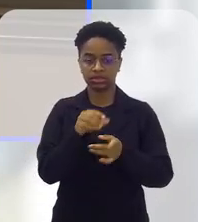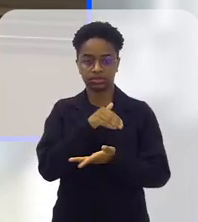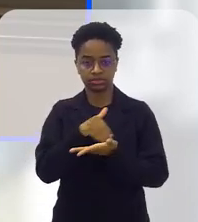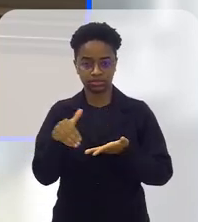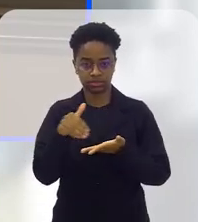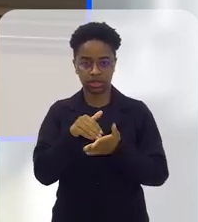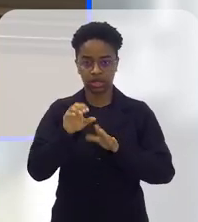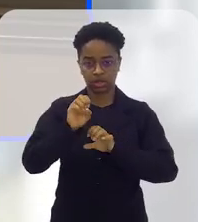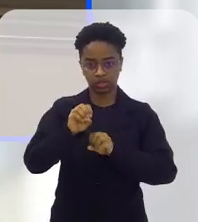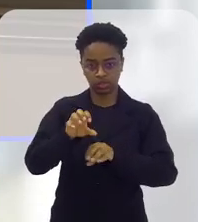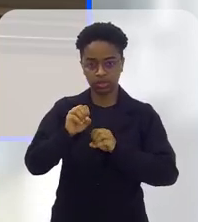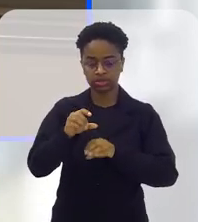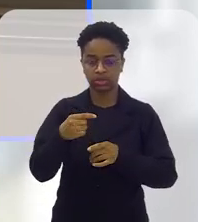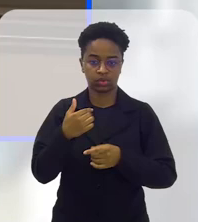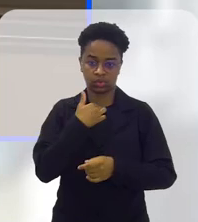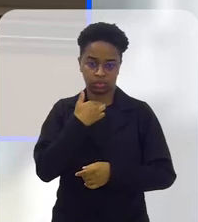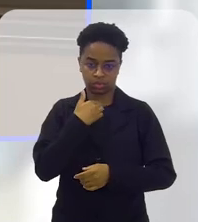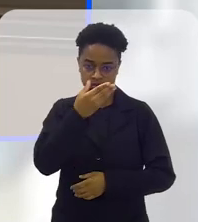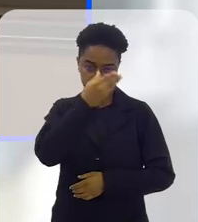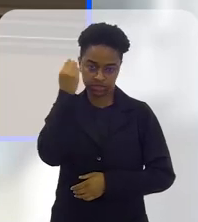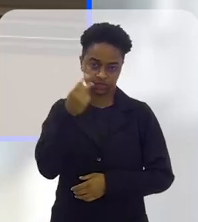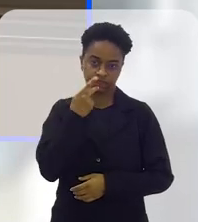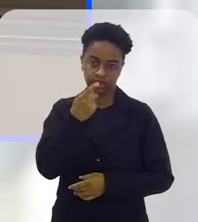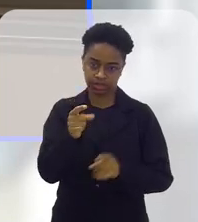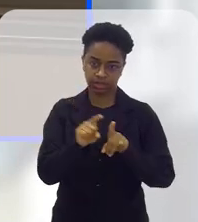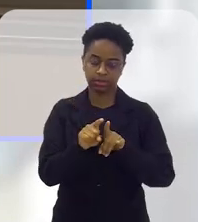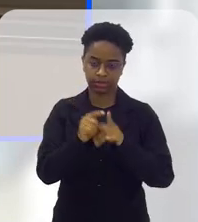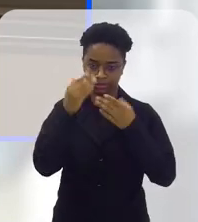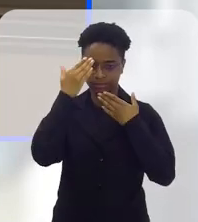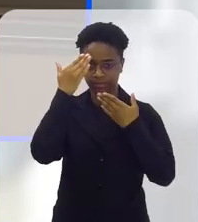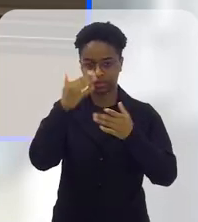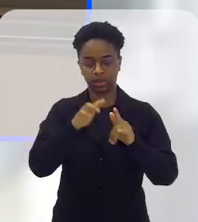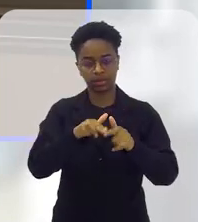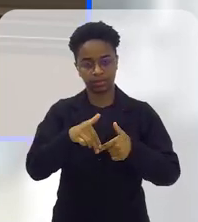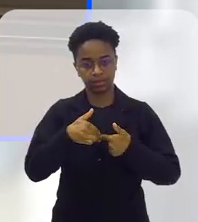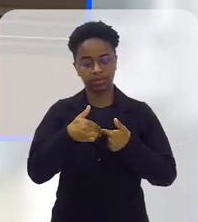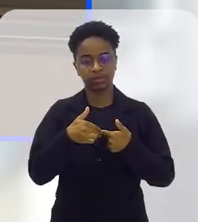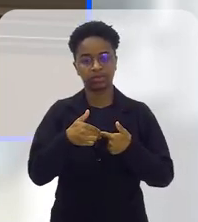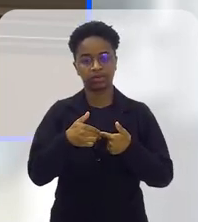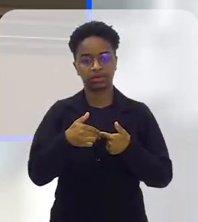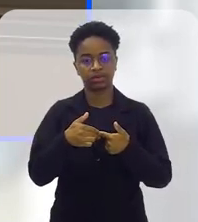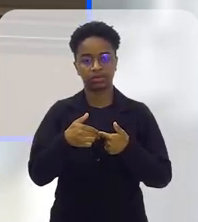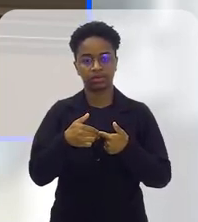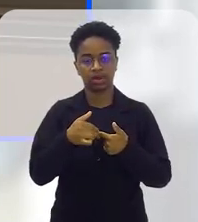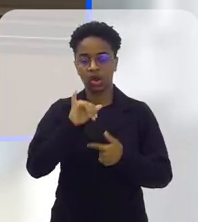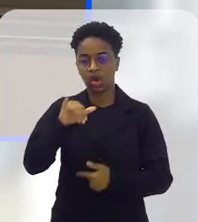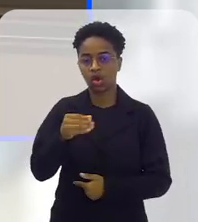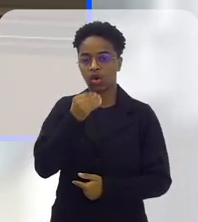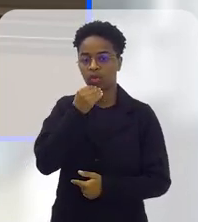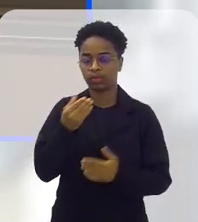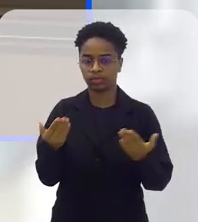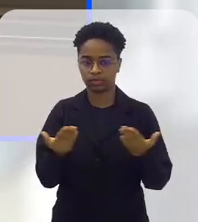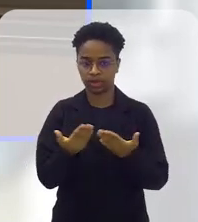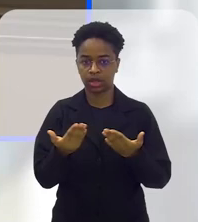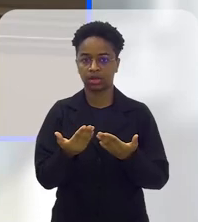tá? E nossa secretária de Educação, que eu não posso deixar também de agradecê-la pela essa